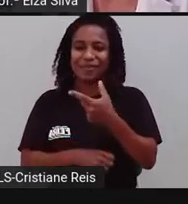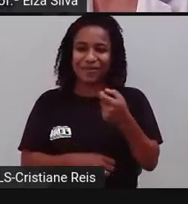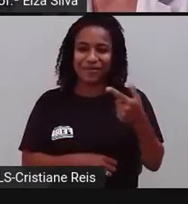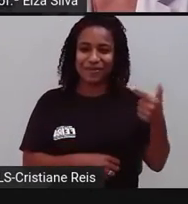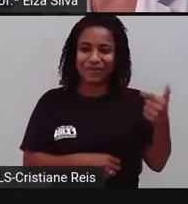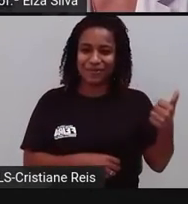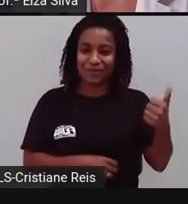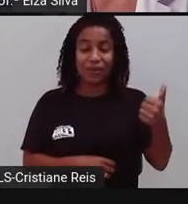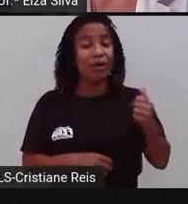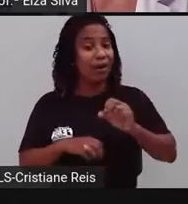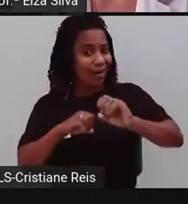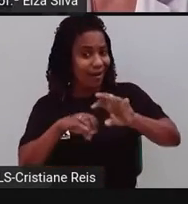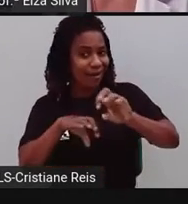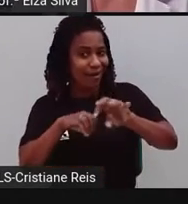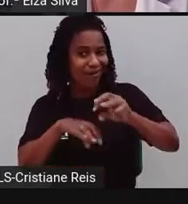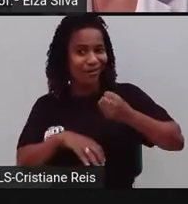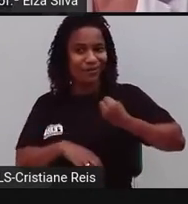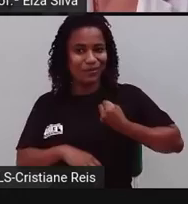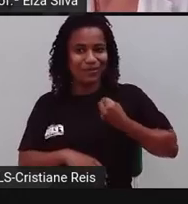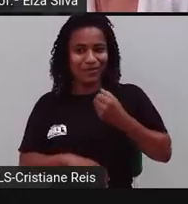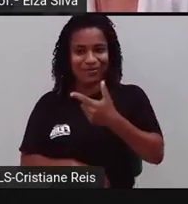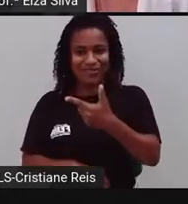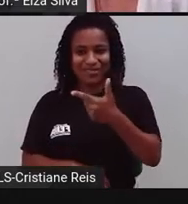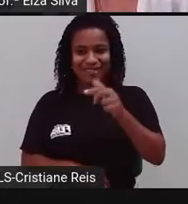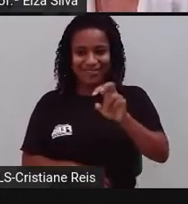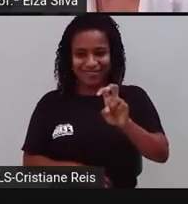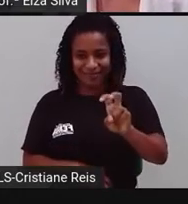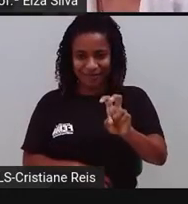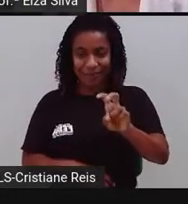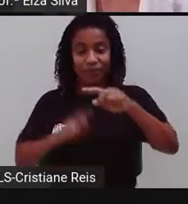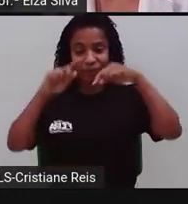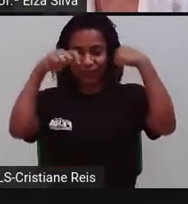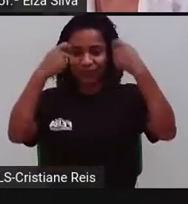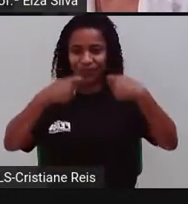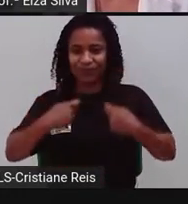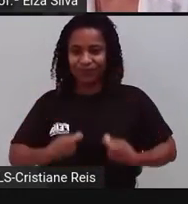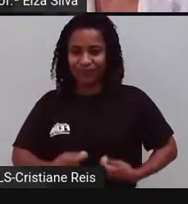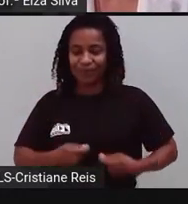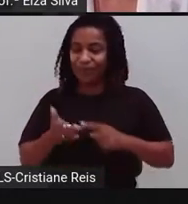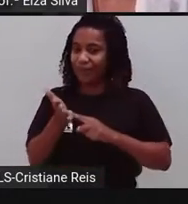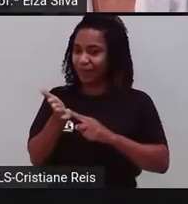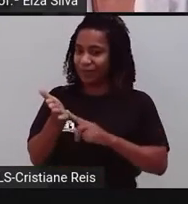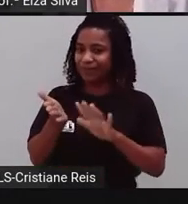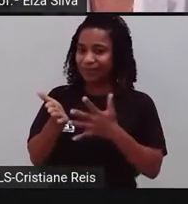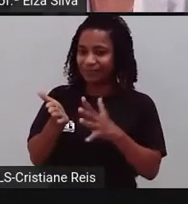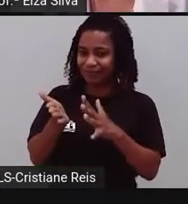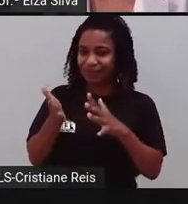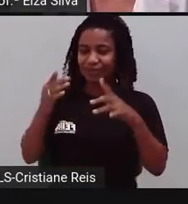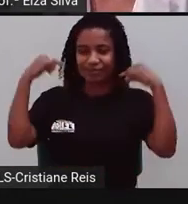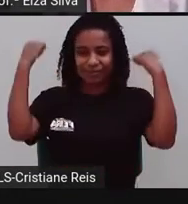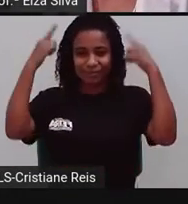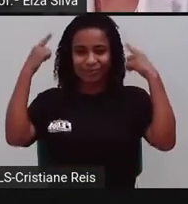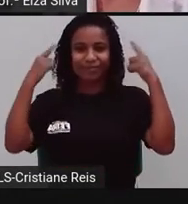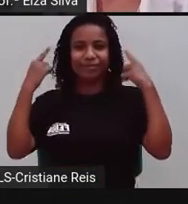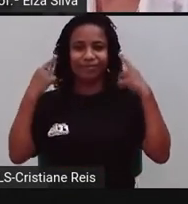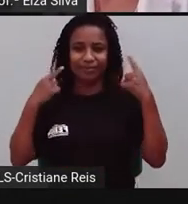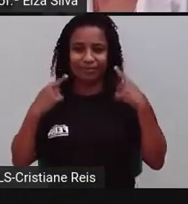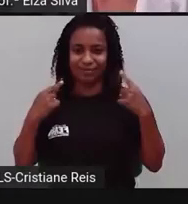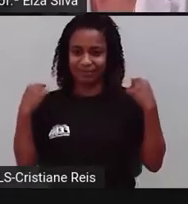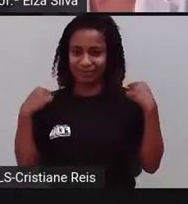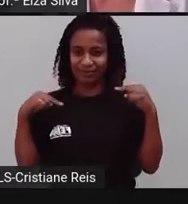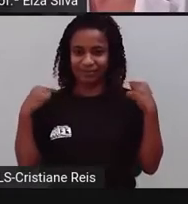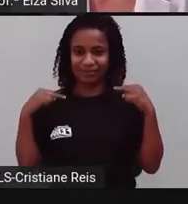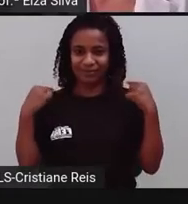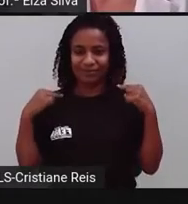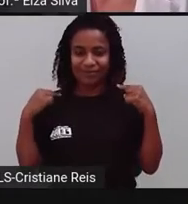aula número 25, ok? Eu sou parta, tenho cabelos crespos, ondulados, de tamanho